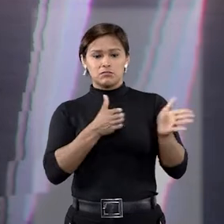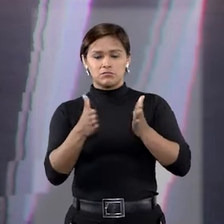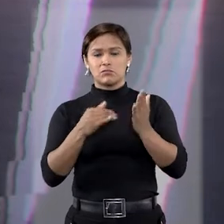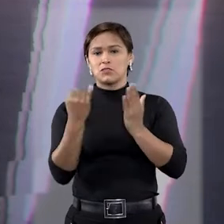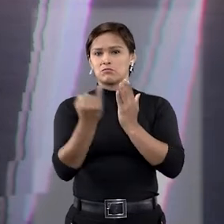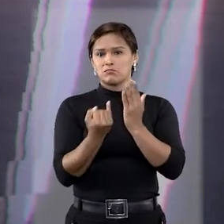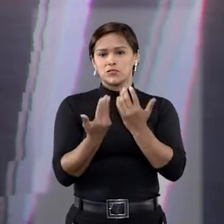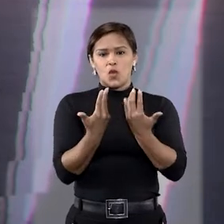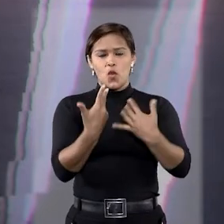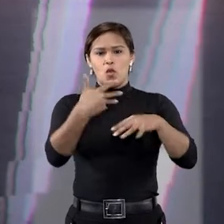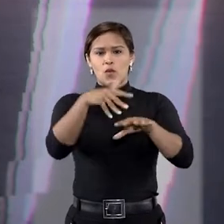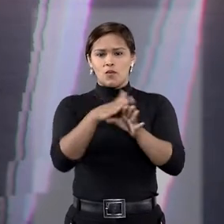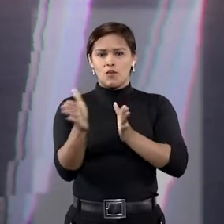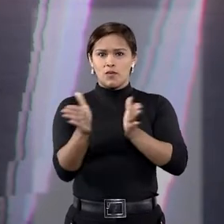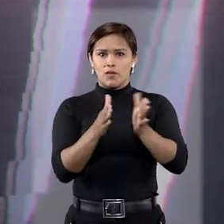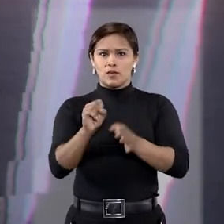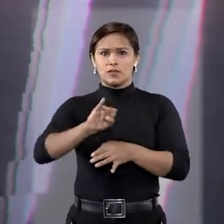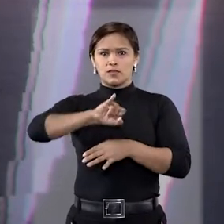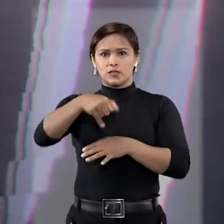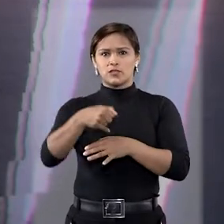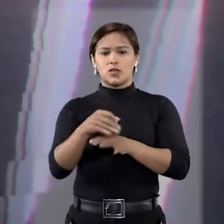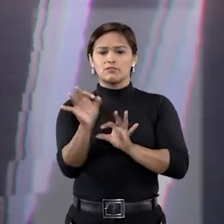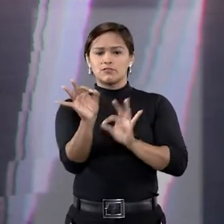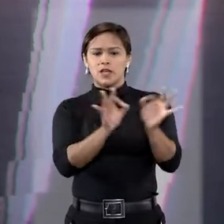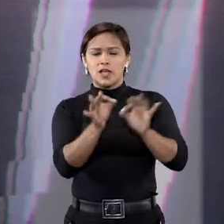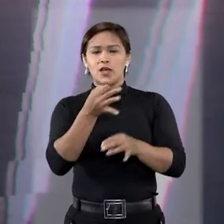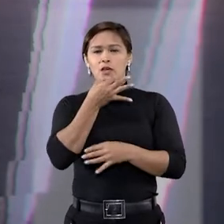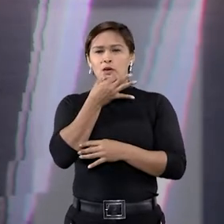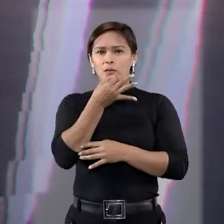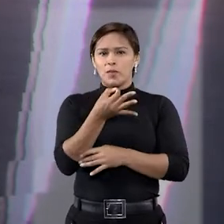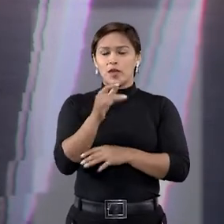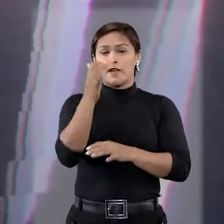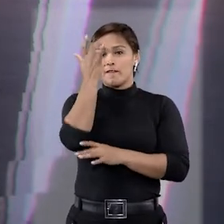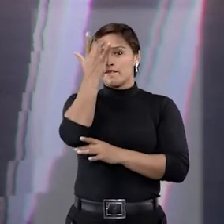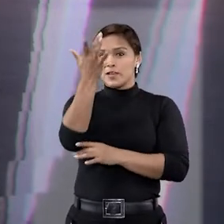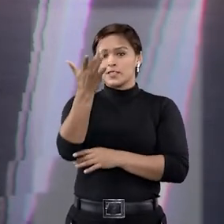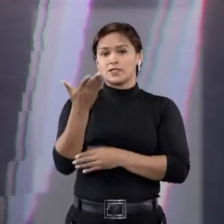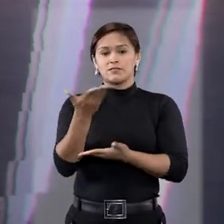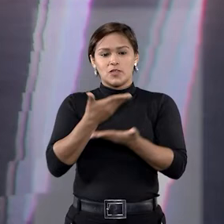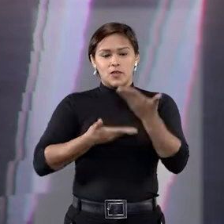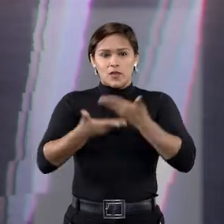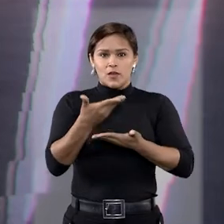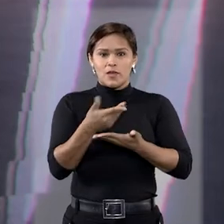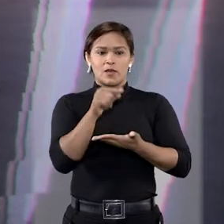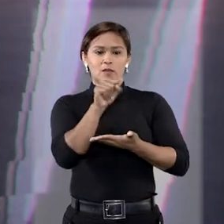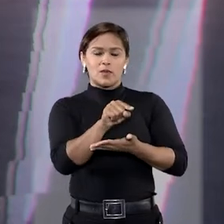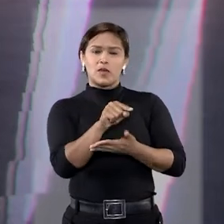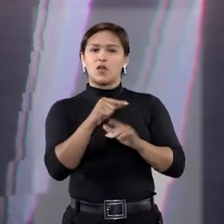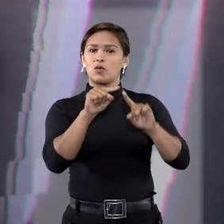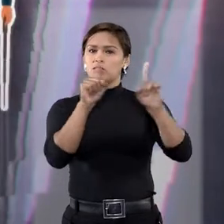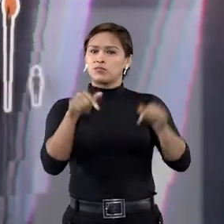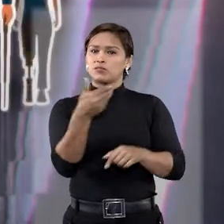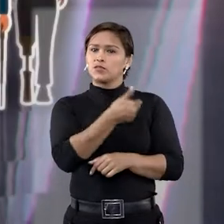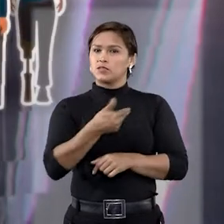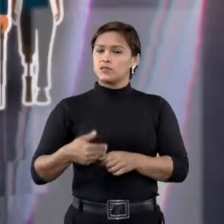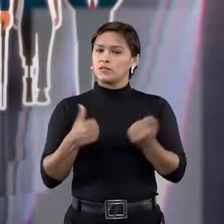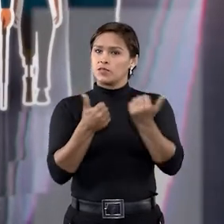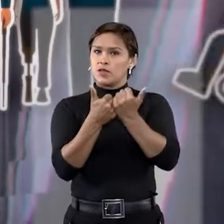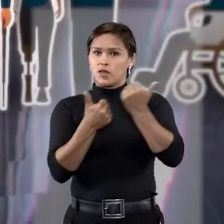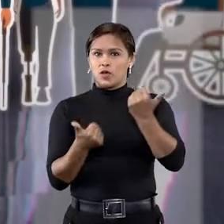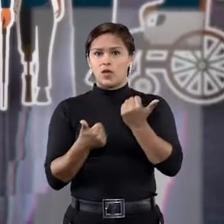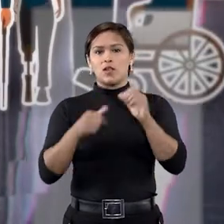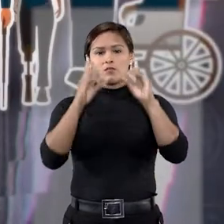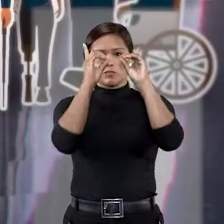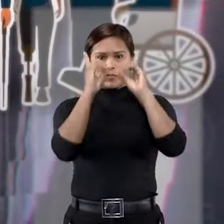a Comissão de Acessibilidade e Inclusão do STJ elaborou dicas para facilitar o seu relacionamento com servidores e